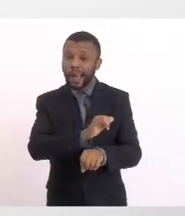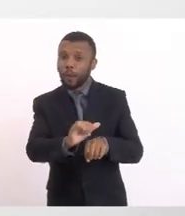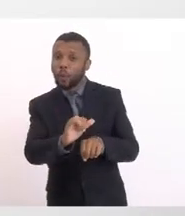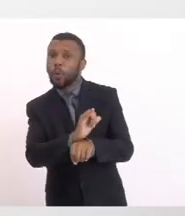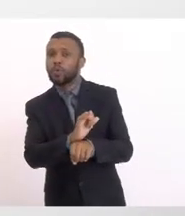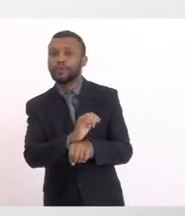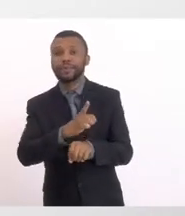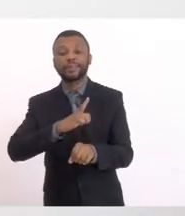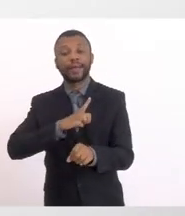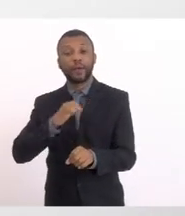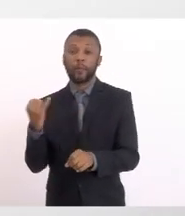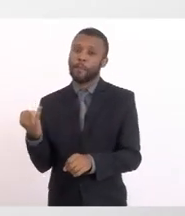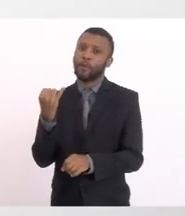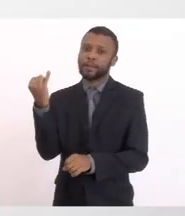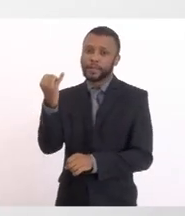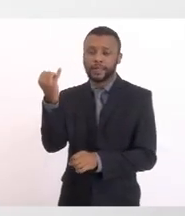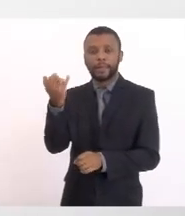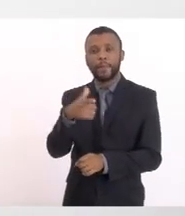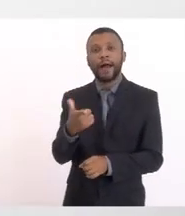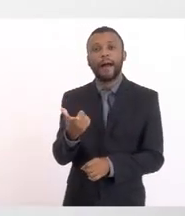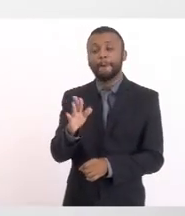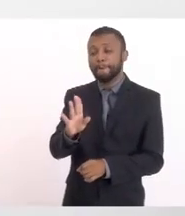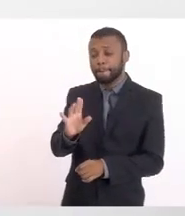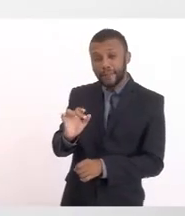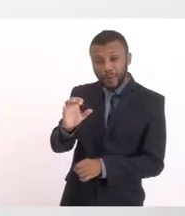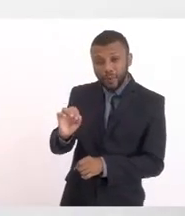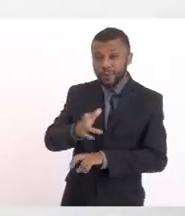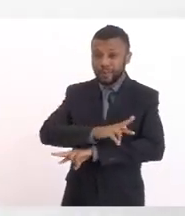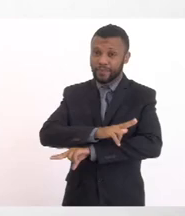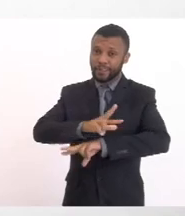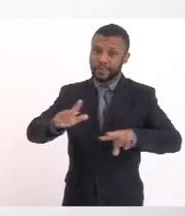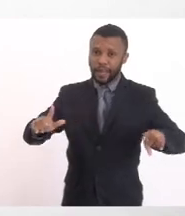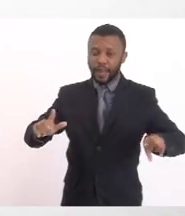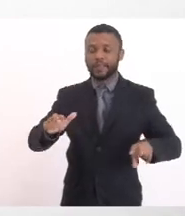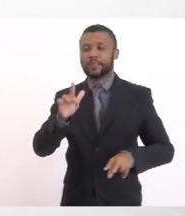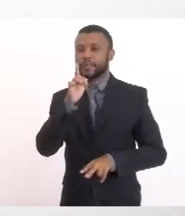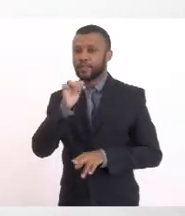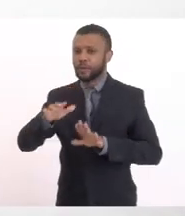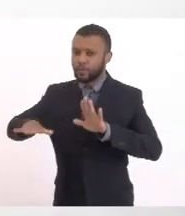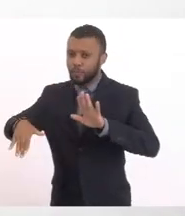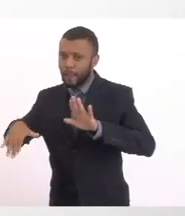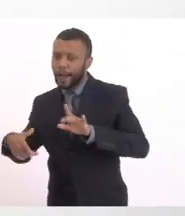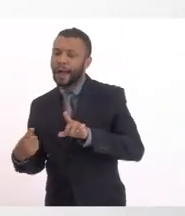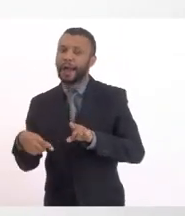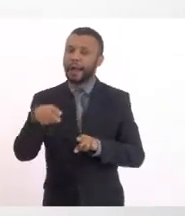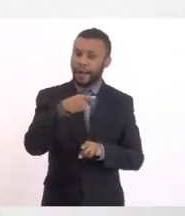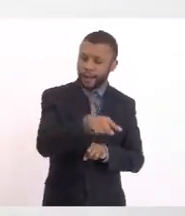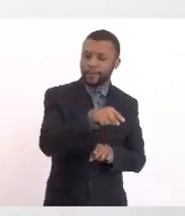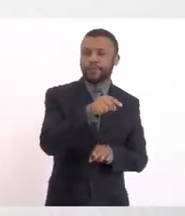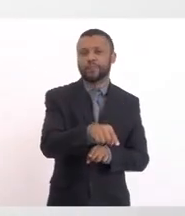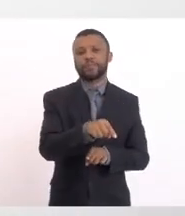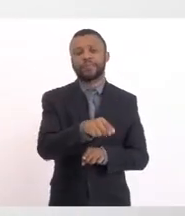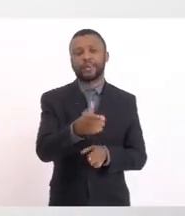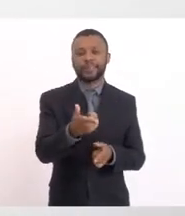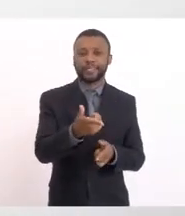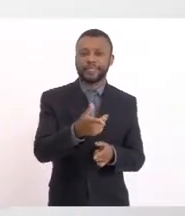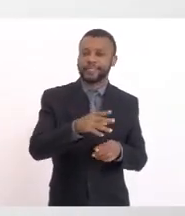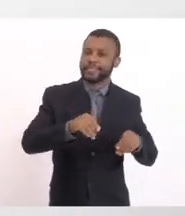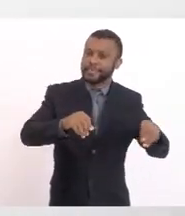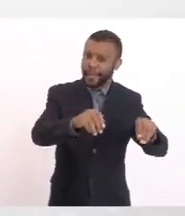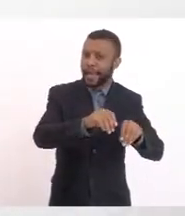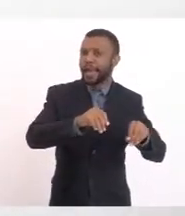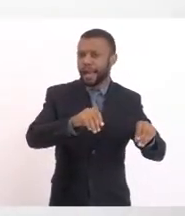biodiversidade Aquática E até terrestre Pontoando mais uma coisa Que eu não quero ser prolixa Senão acabo virando aula